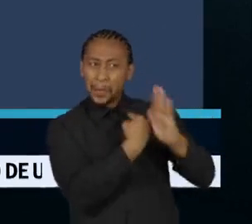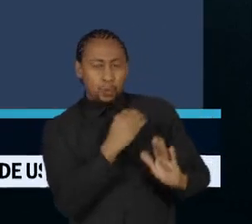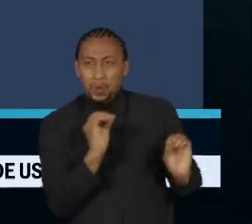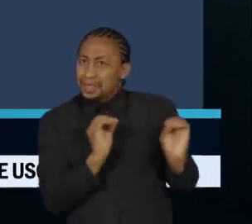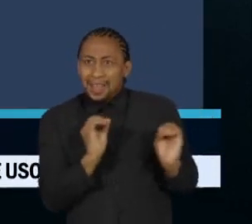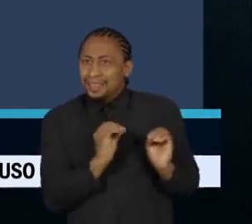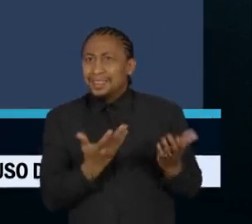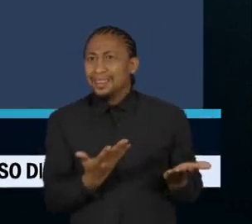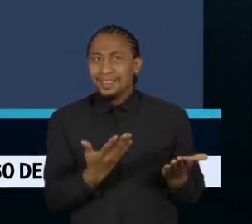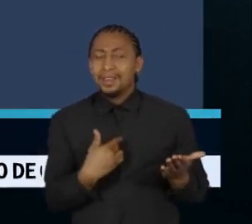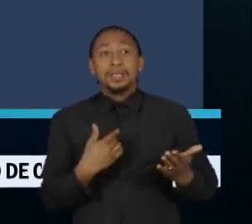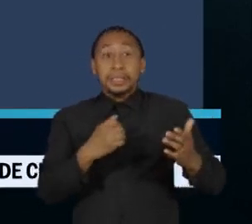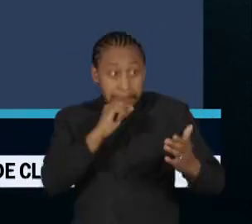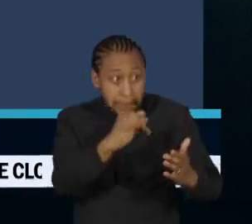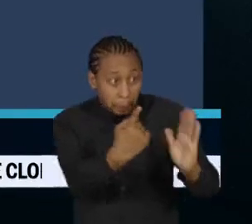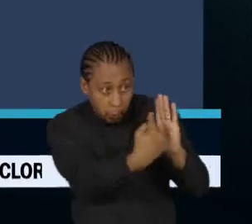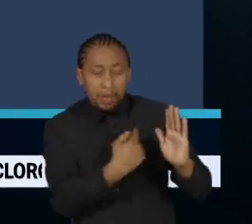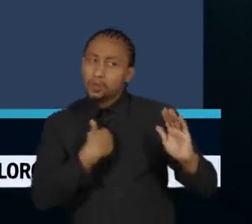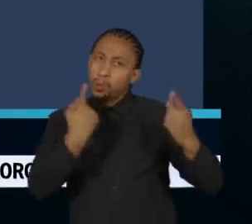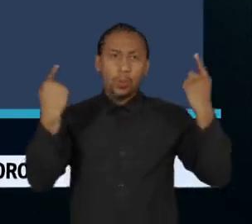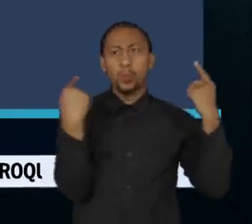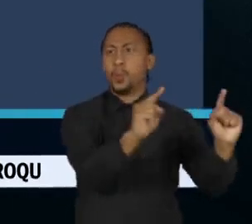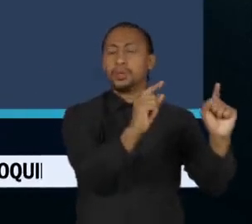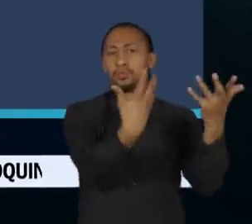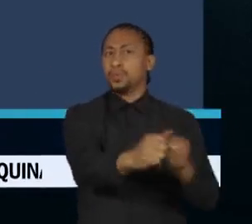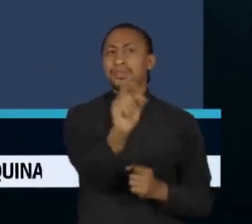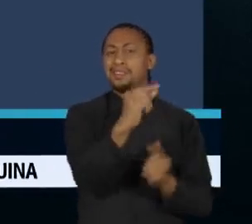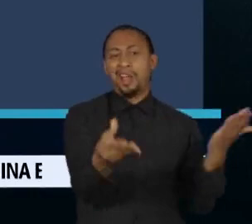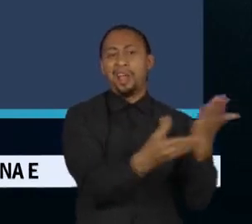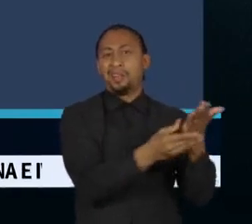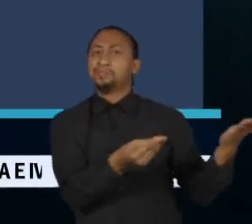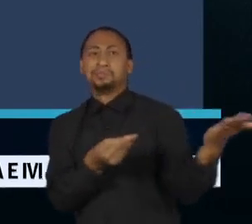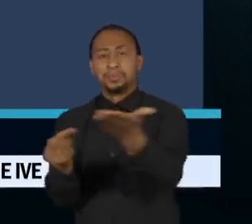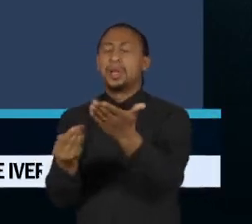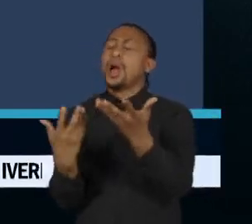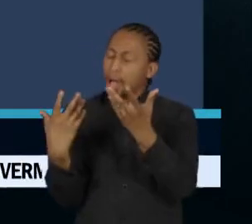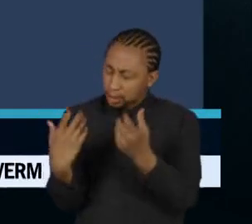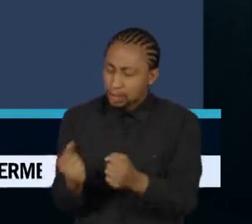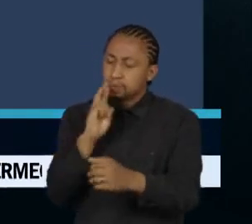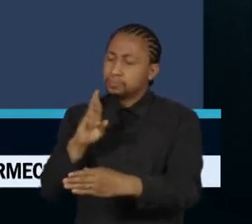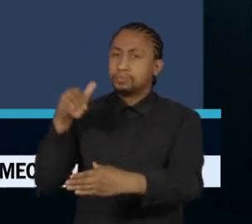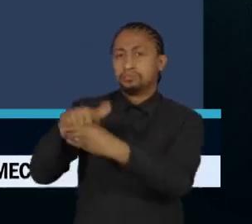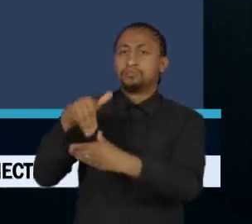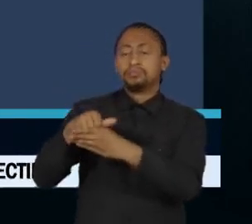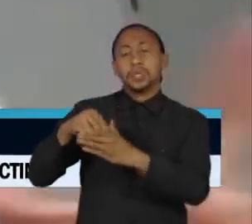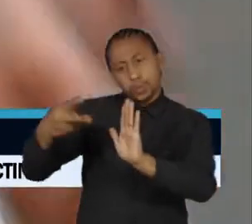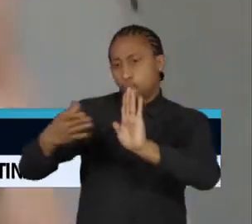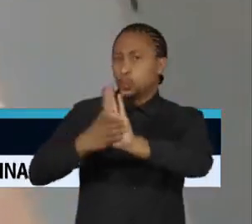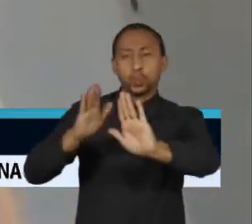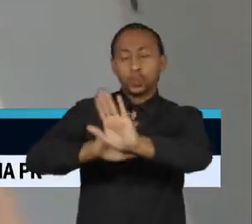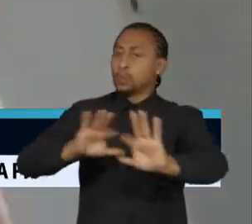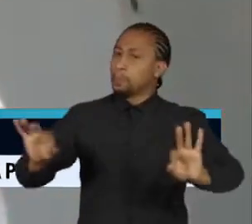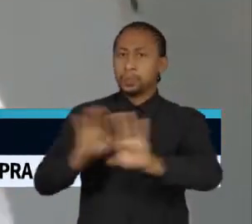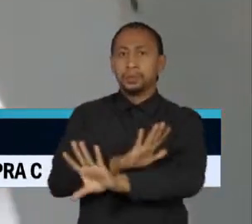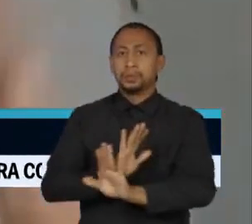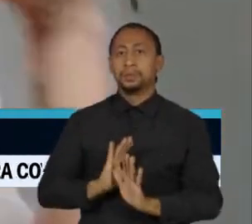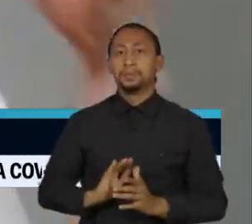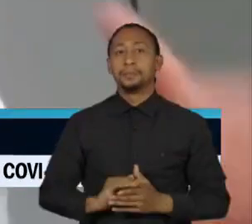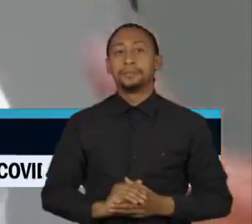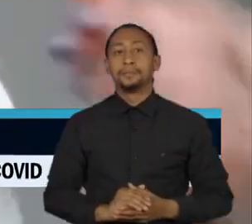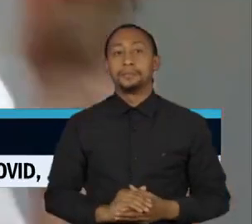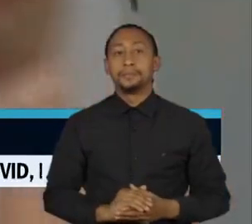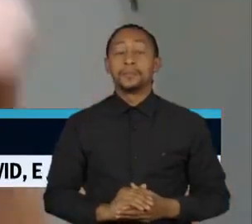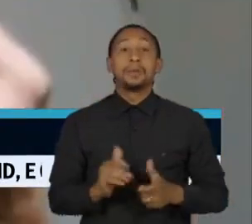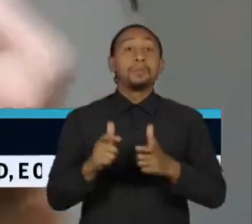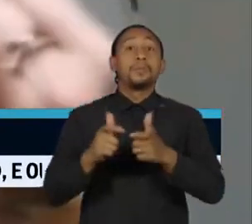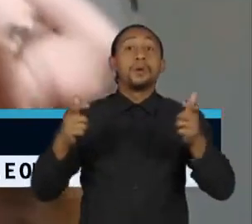teria se posicionado contra a ação. E que o partido reconheceu o resultado das urnas logo após o segundo turno. Eles são políticos, em sua